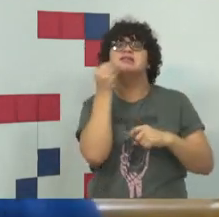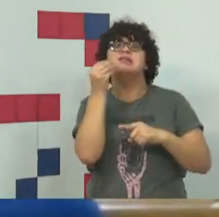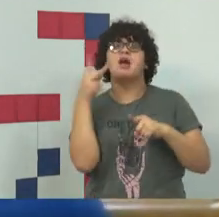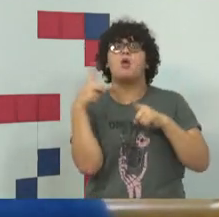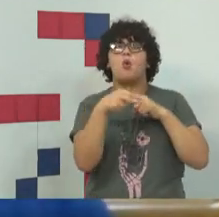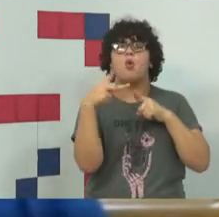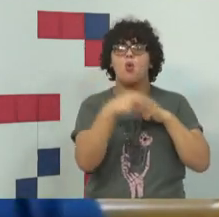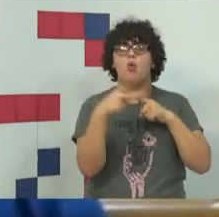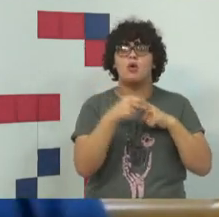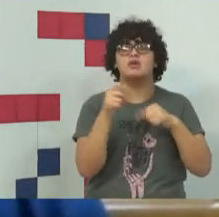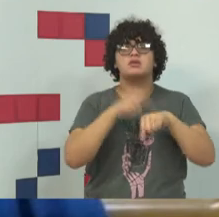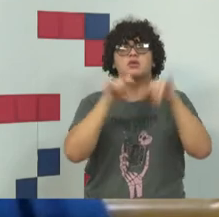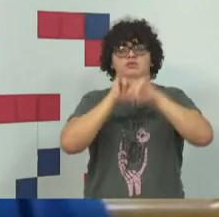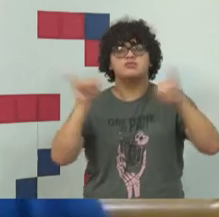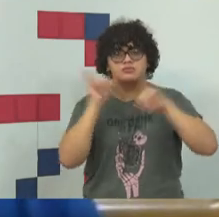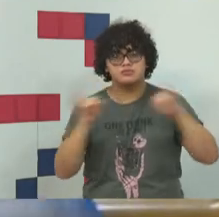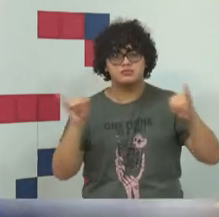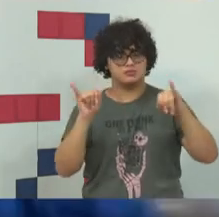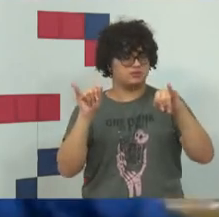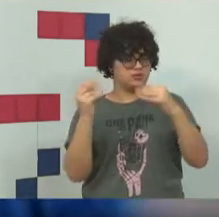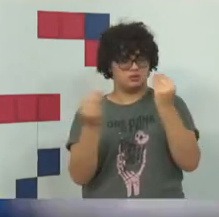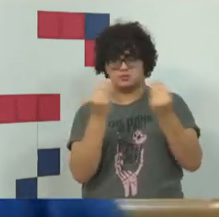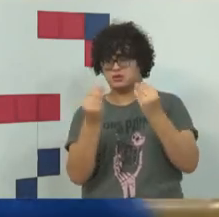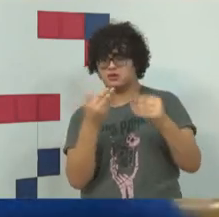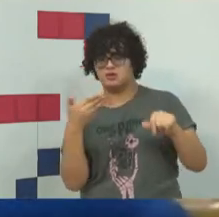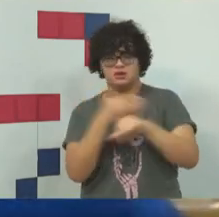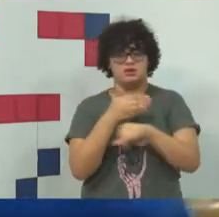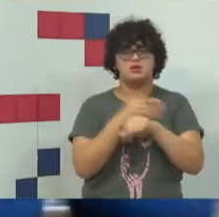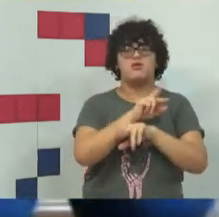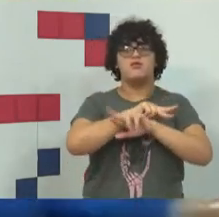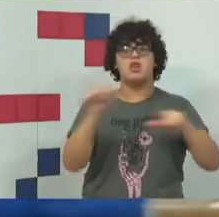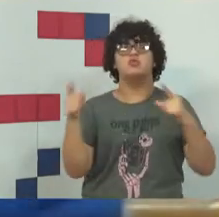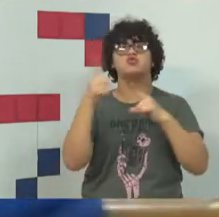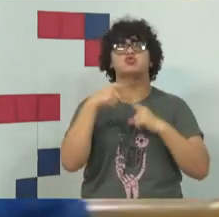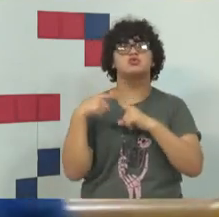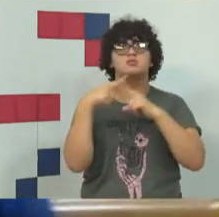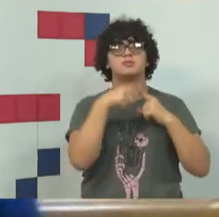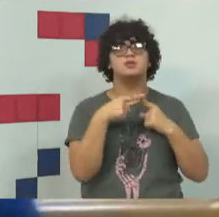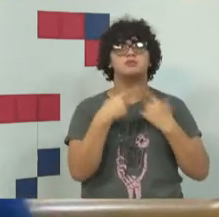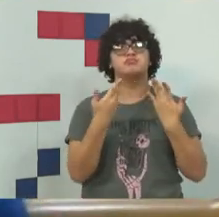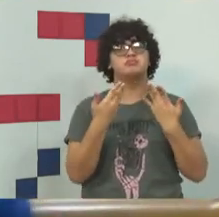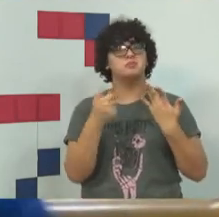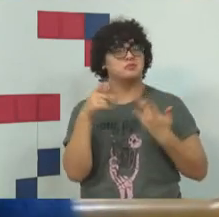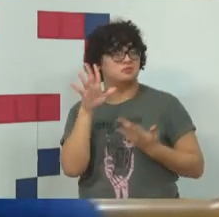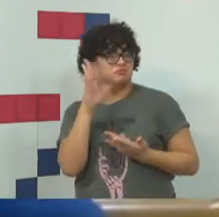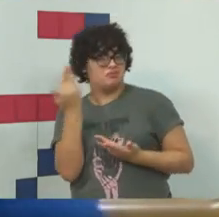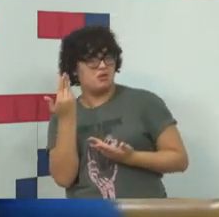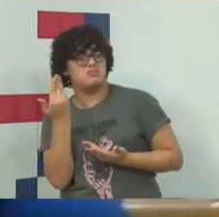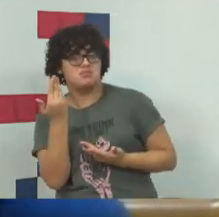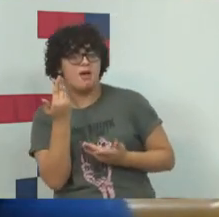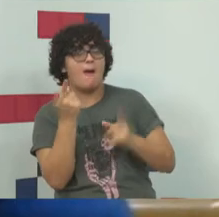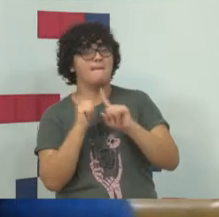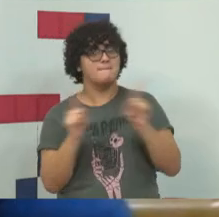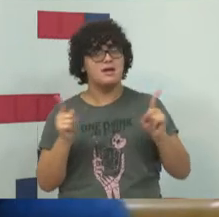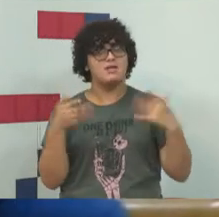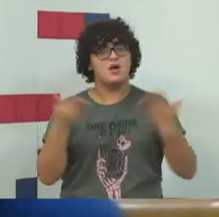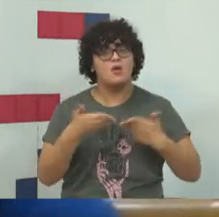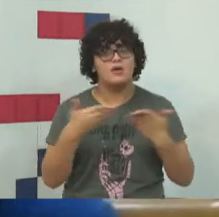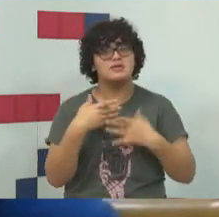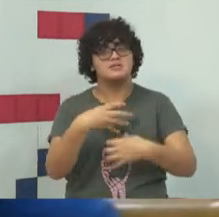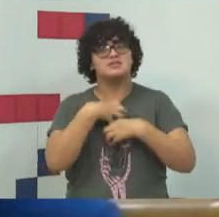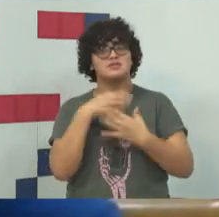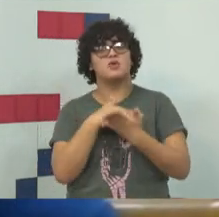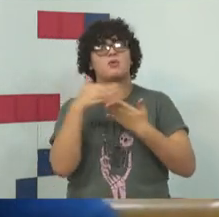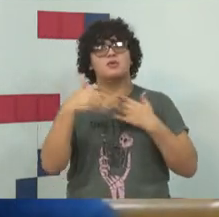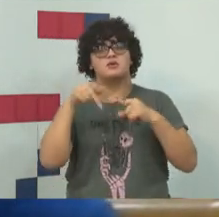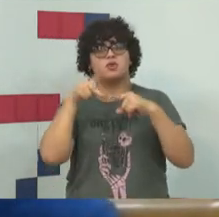as notícias que vêm de um determinado tipo de fonte, mas eu lembro até que em determinado momento começou a